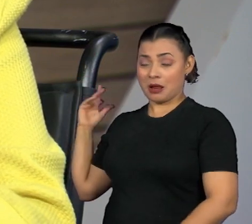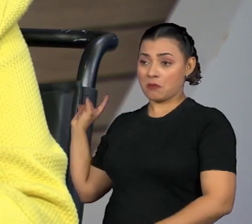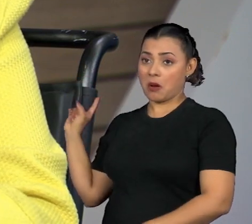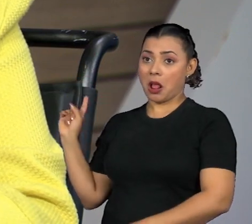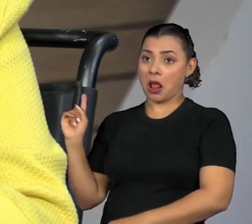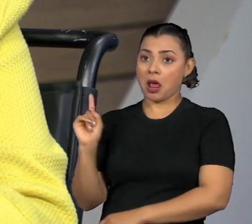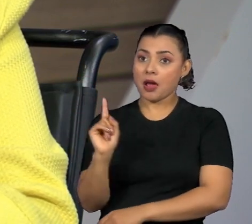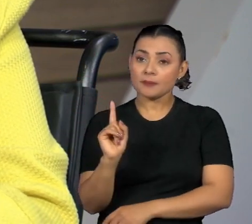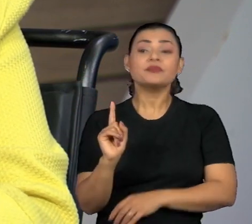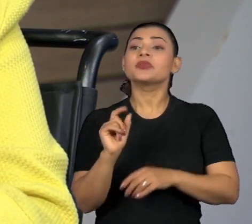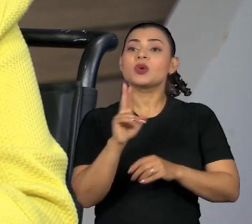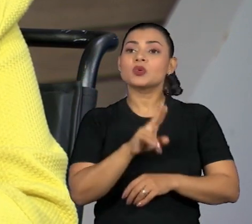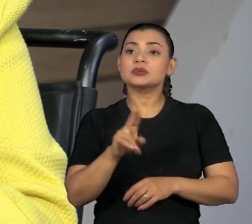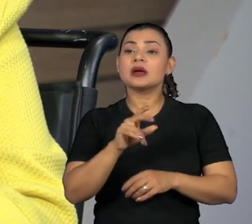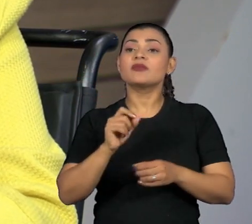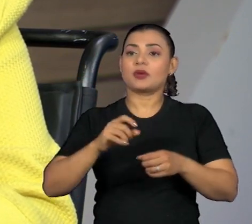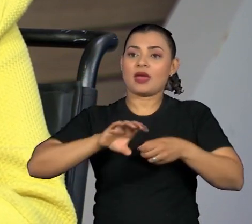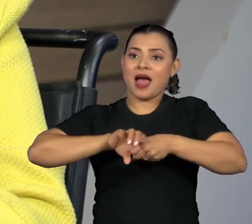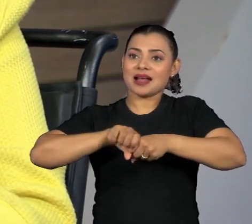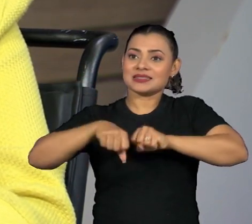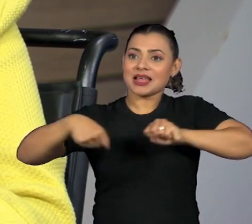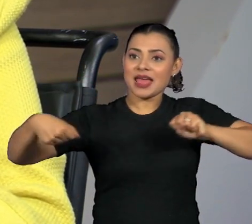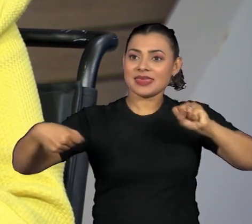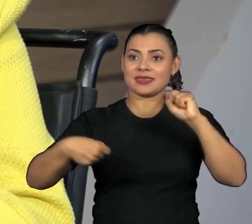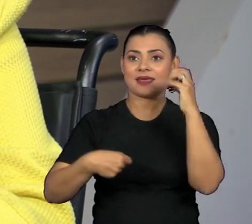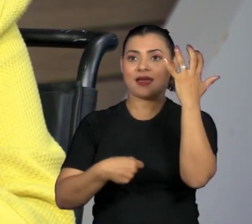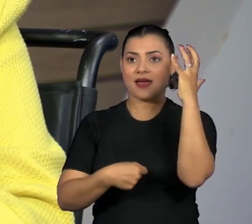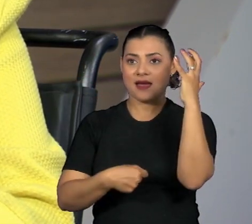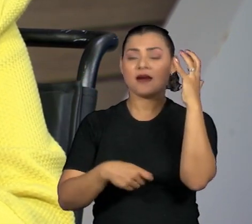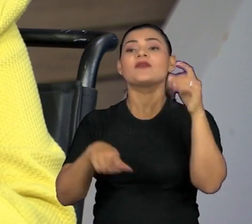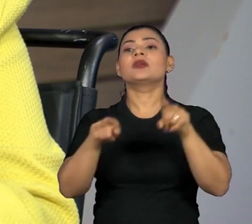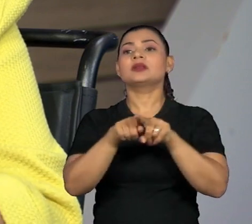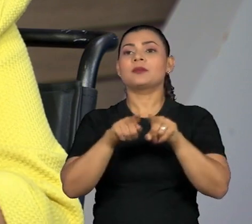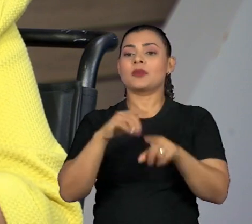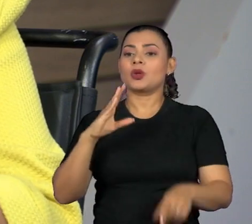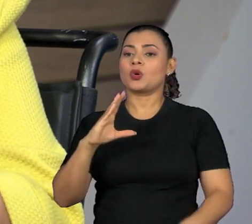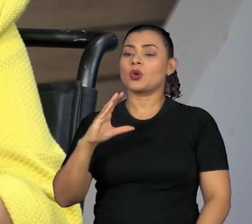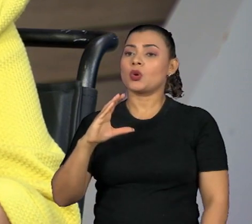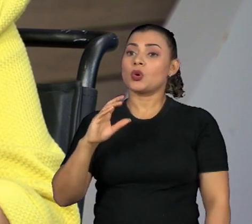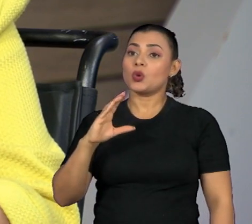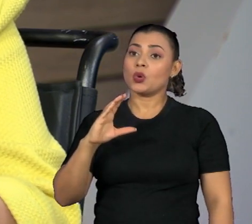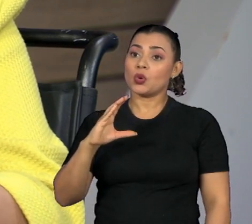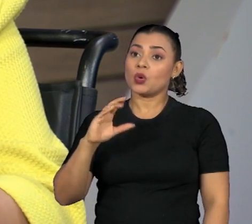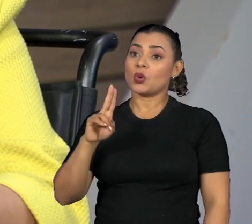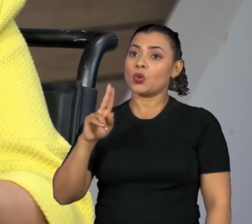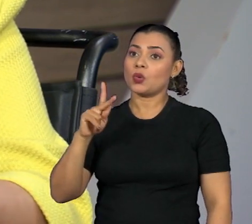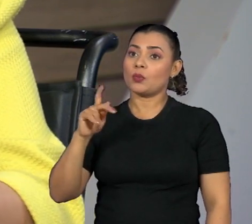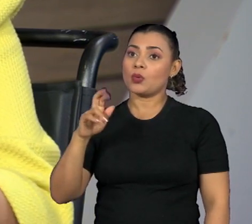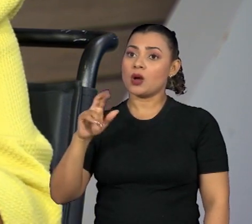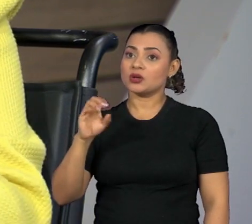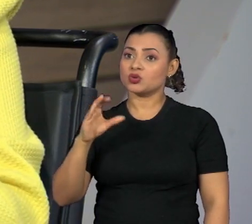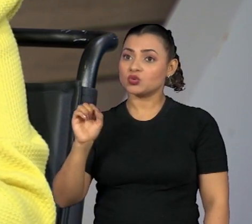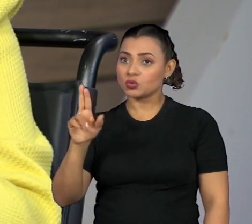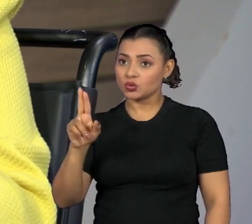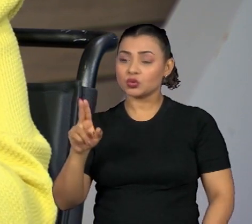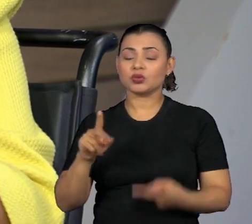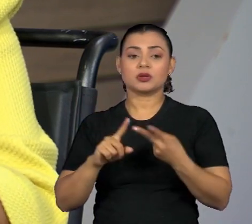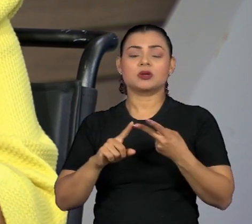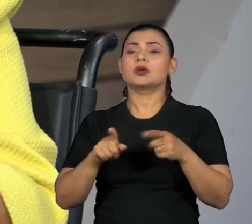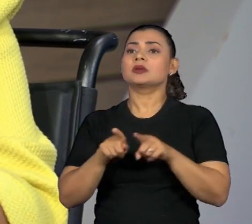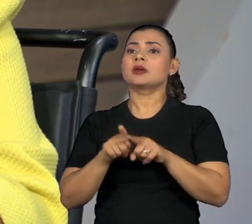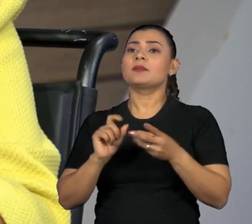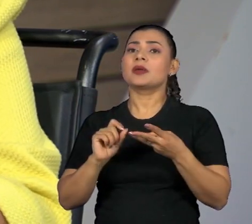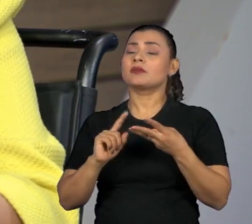castanheira, do açaí, do próprio cupuaçu. E tudo isso parece ser um reflexo de um manejo de